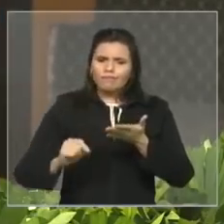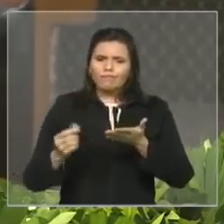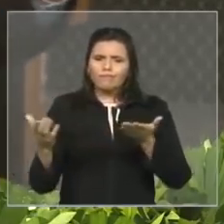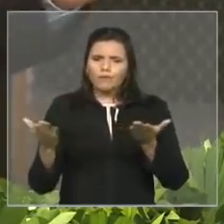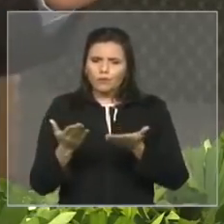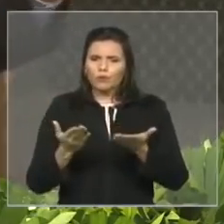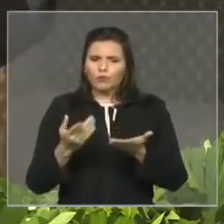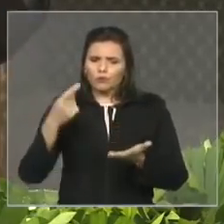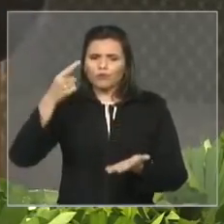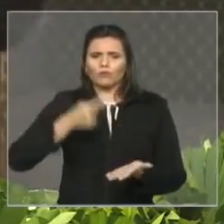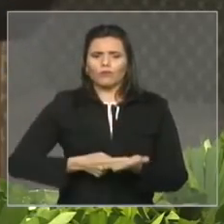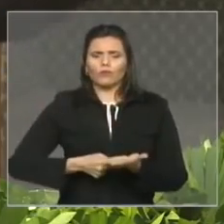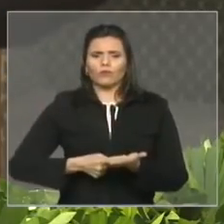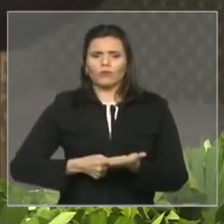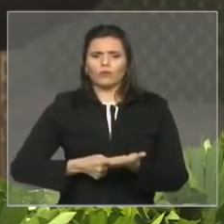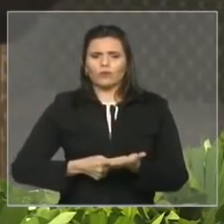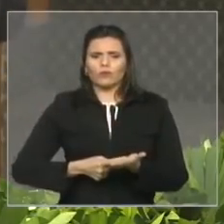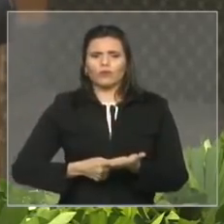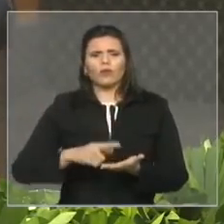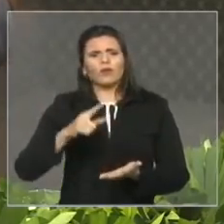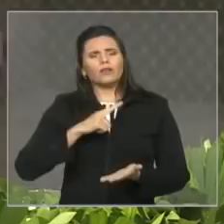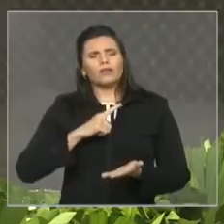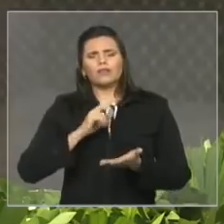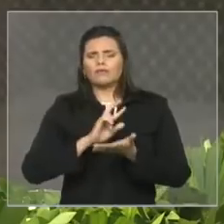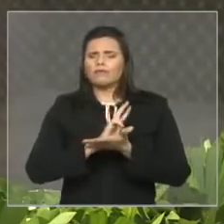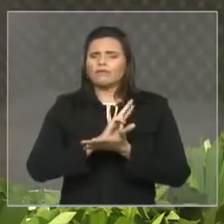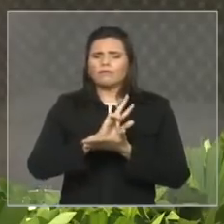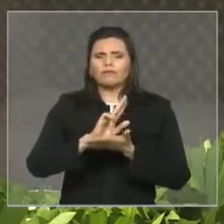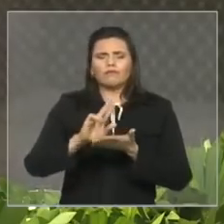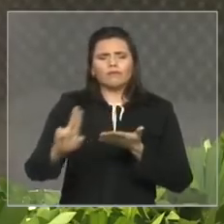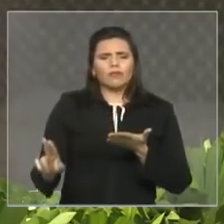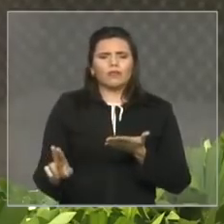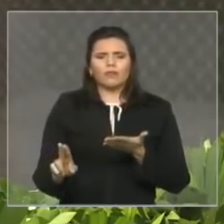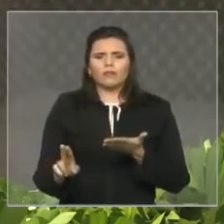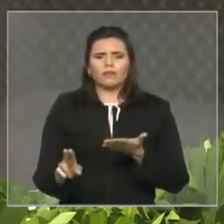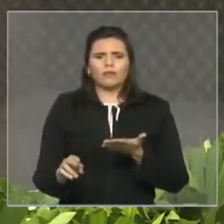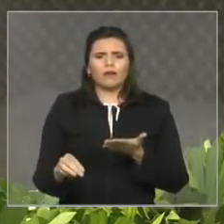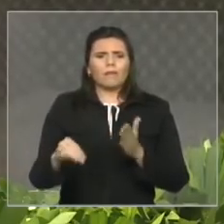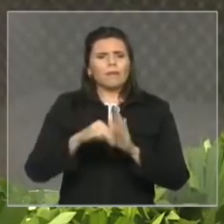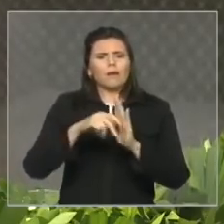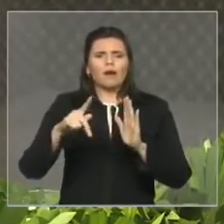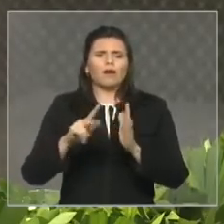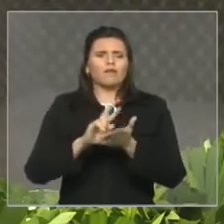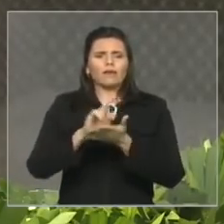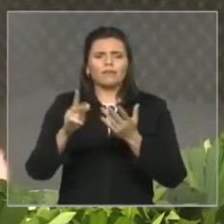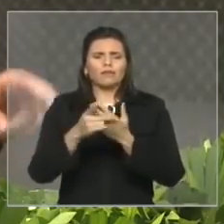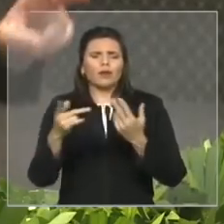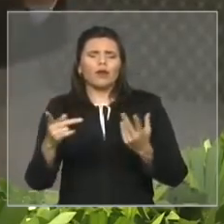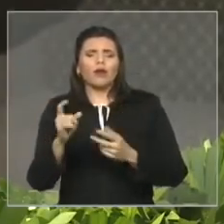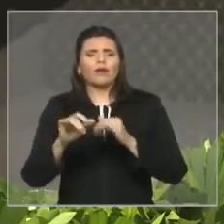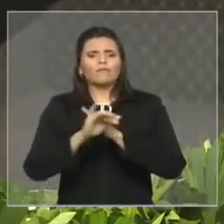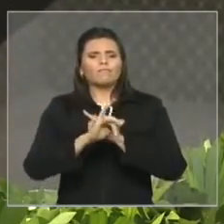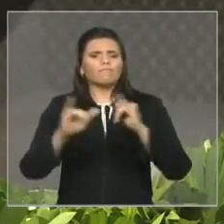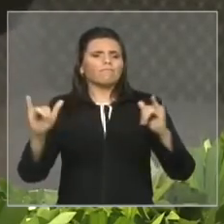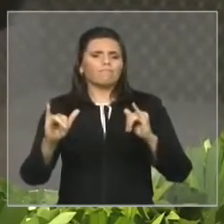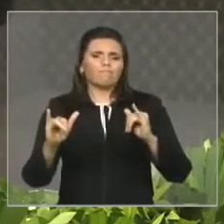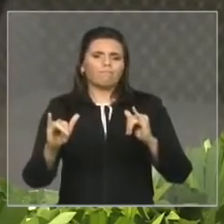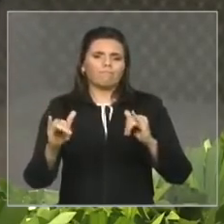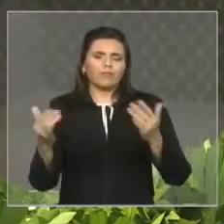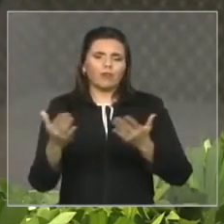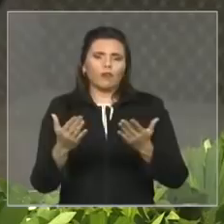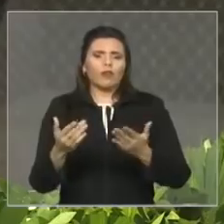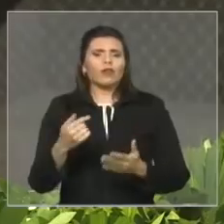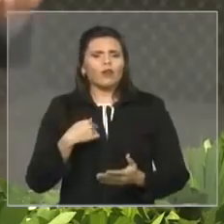anunciados institucionalizados nesse momento desse conjunto gostaria de destacar duas